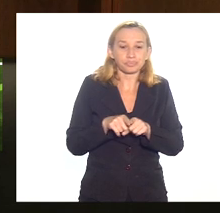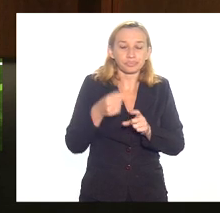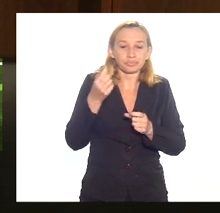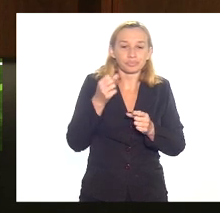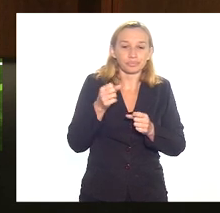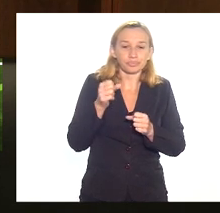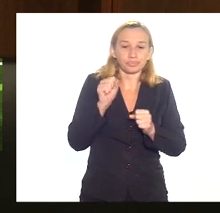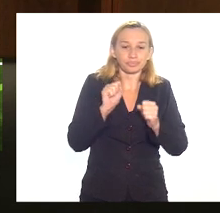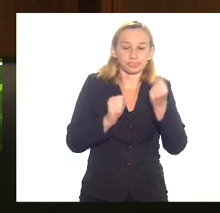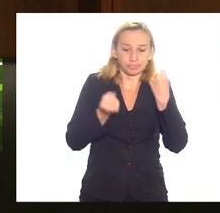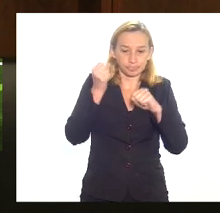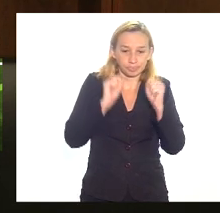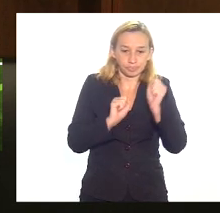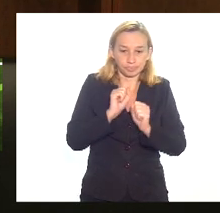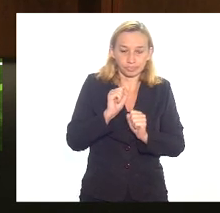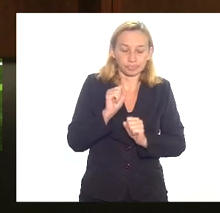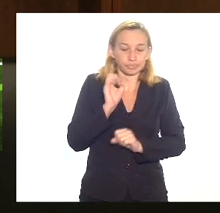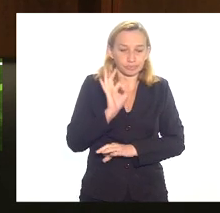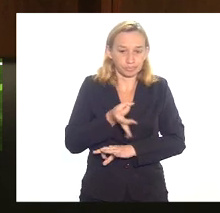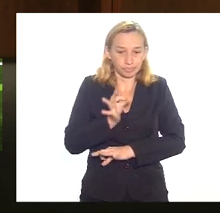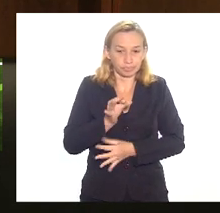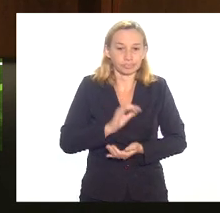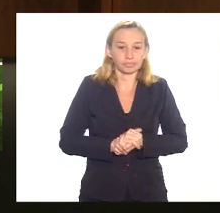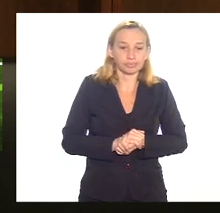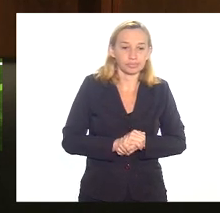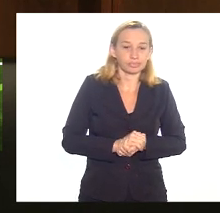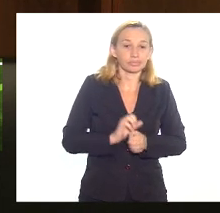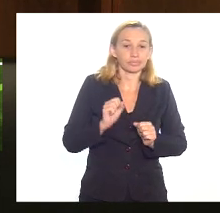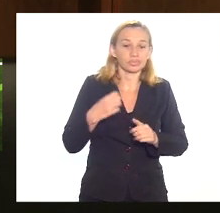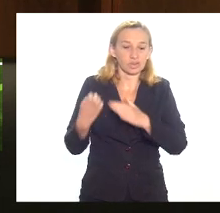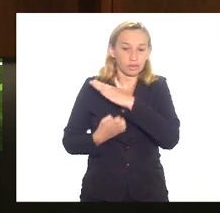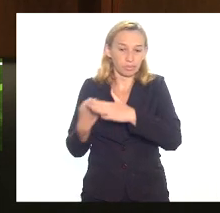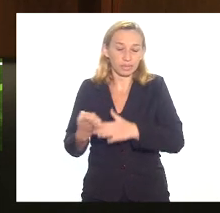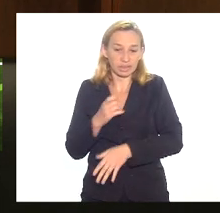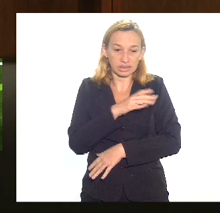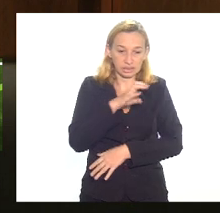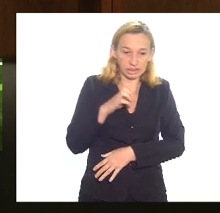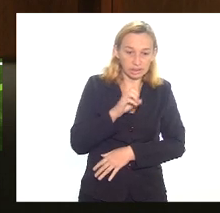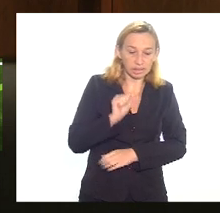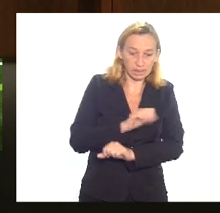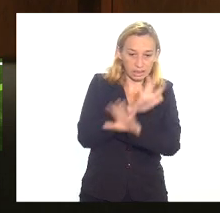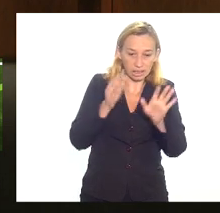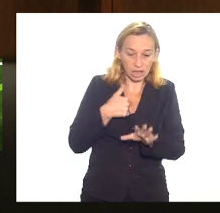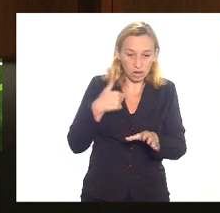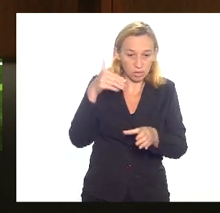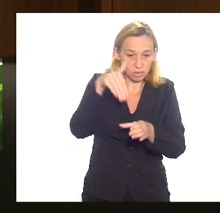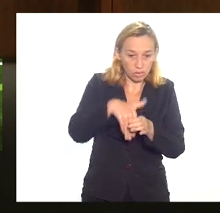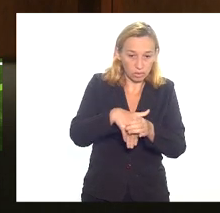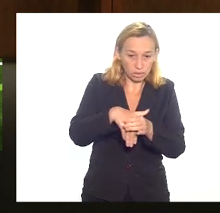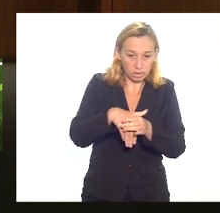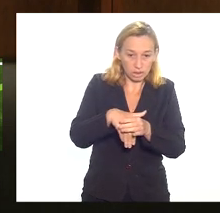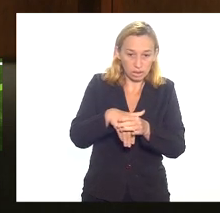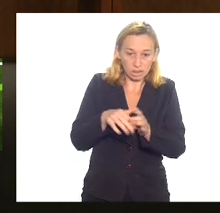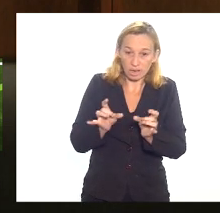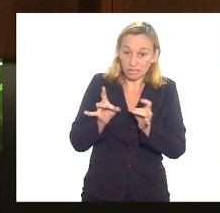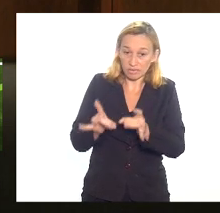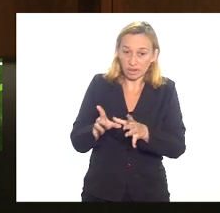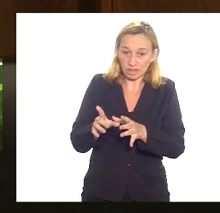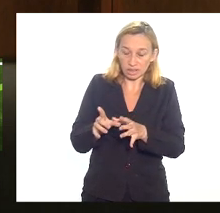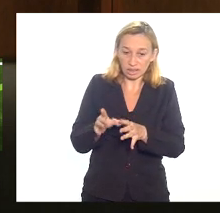interessadas em relação a CEDAI está muito claro eu votei a favor da privatização da CEDAI